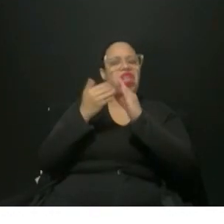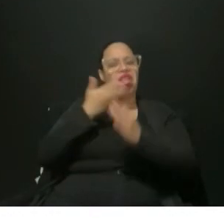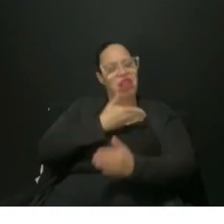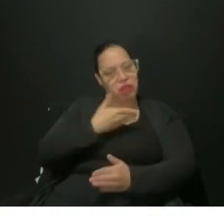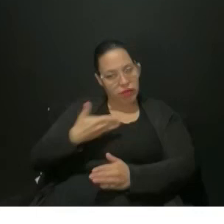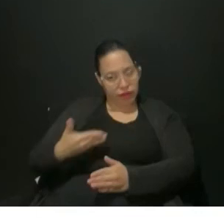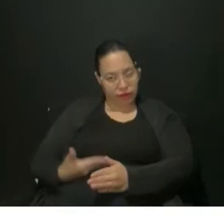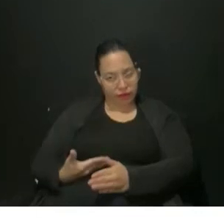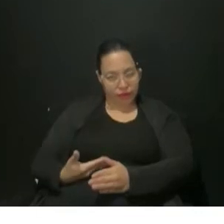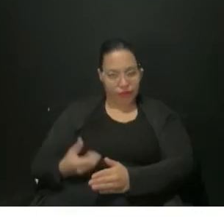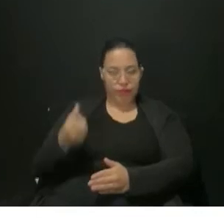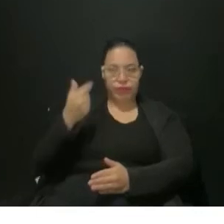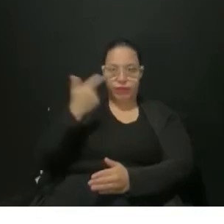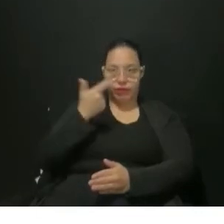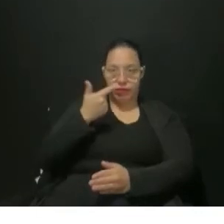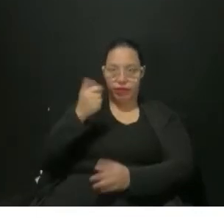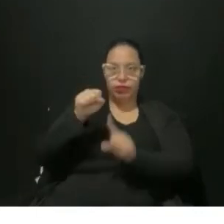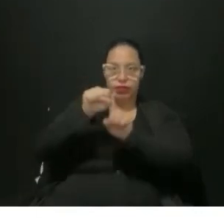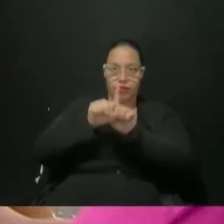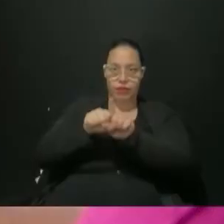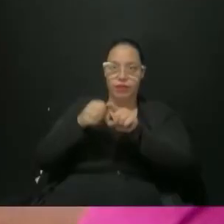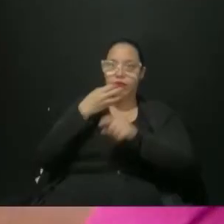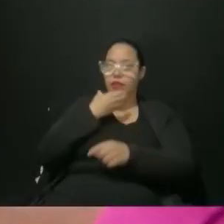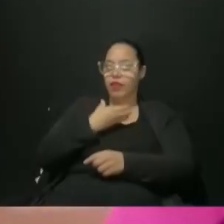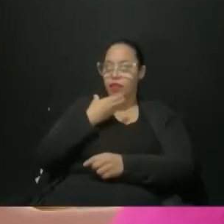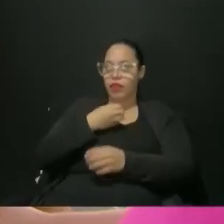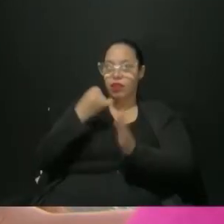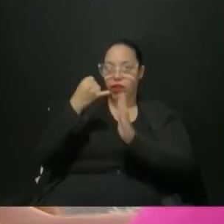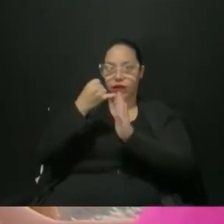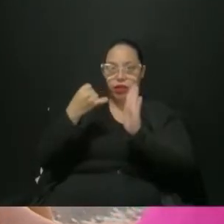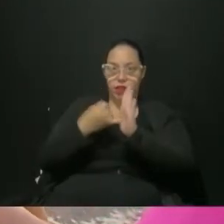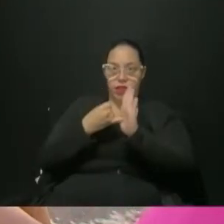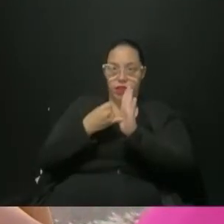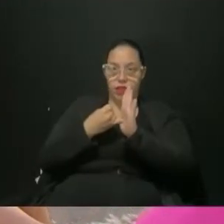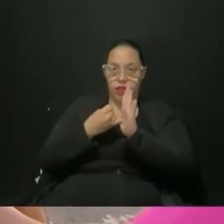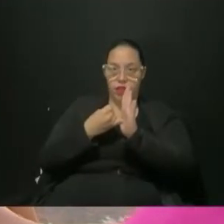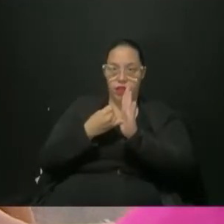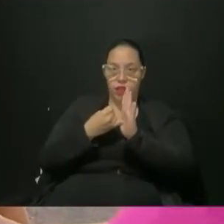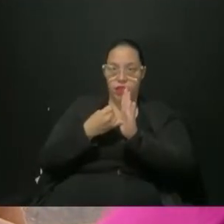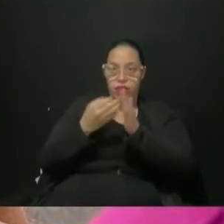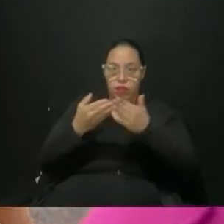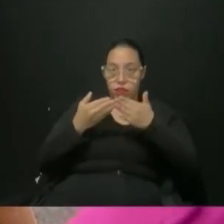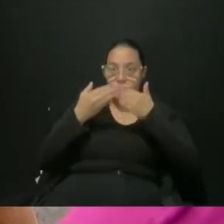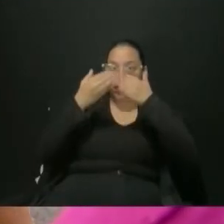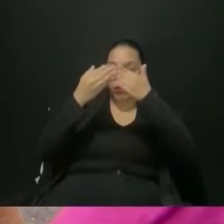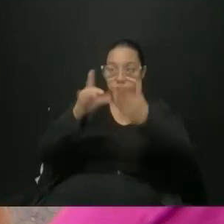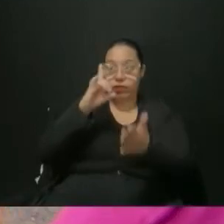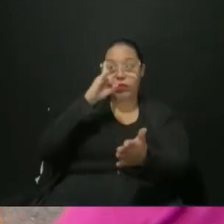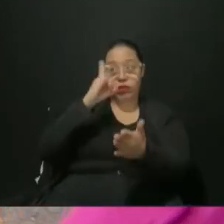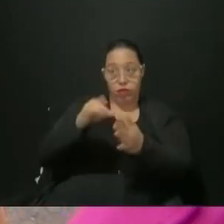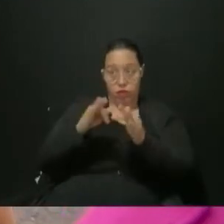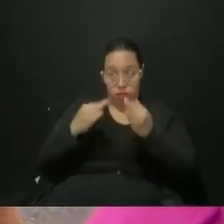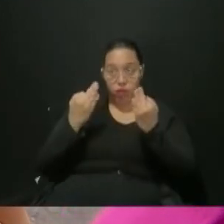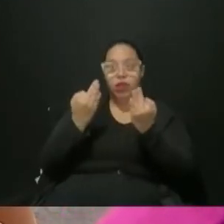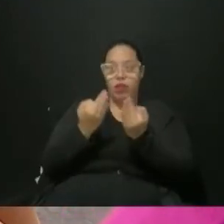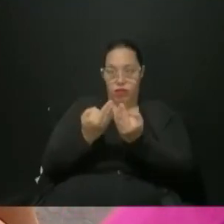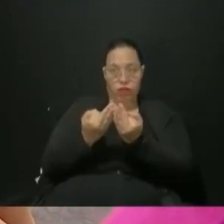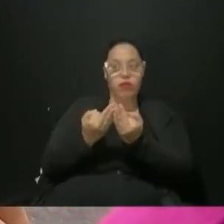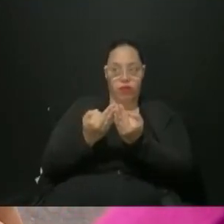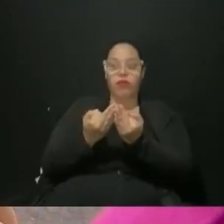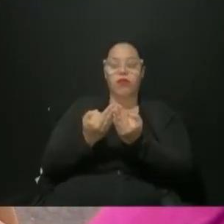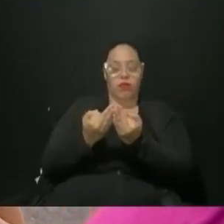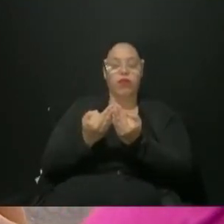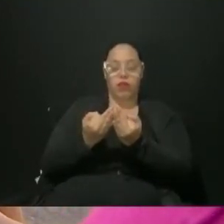Pública, a partir do dia 2 de dezembro. No ato da inscrição, eles saem com o comprovante na mão, é direito da família, sai com esse